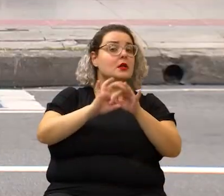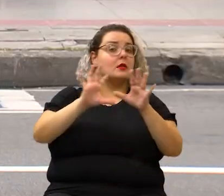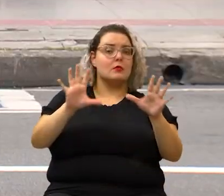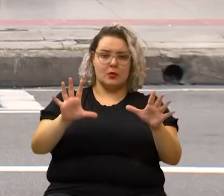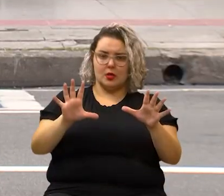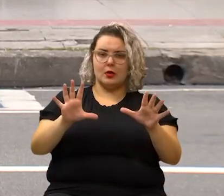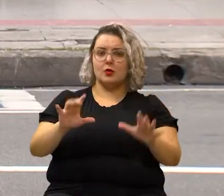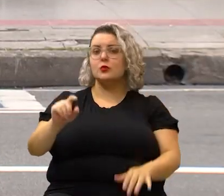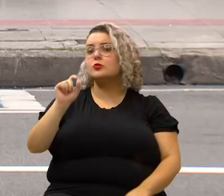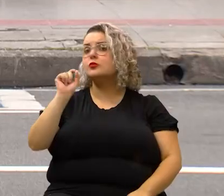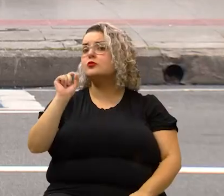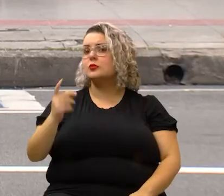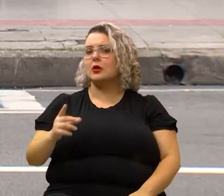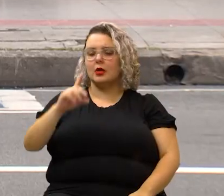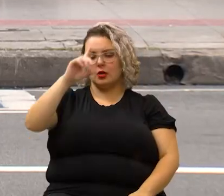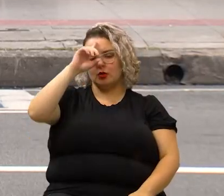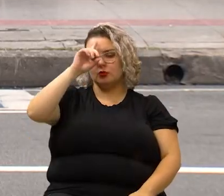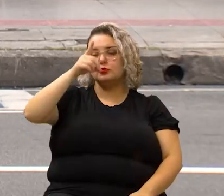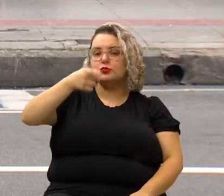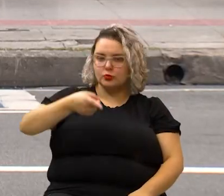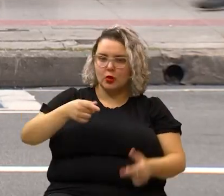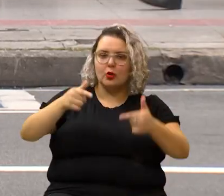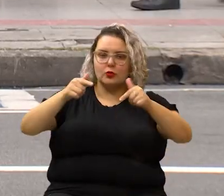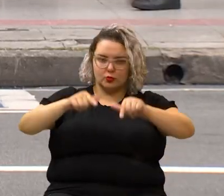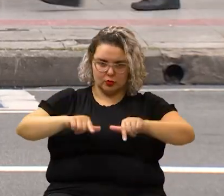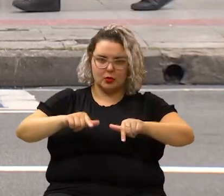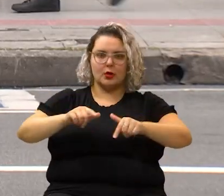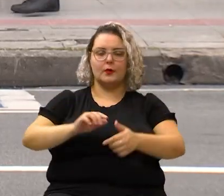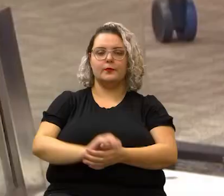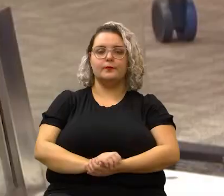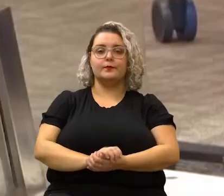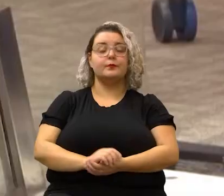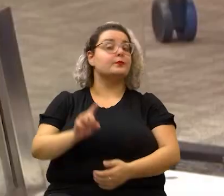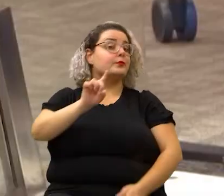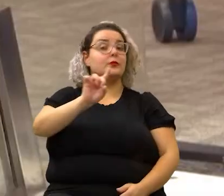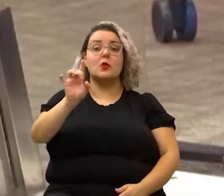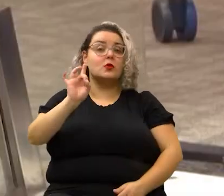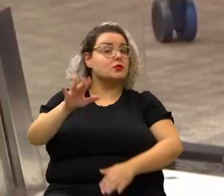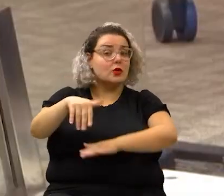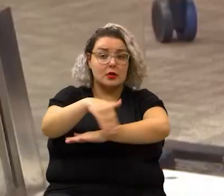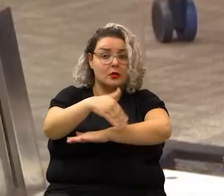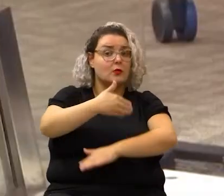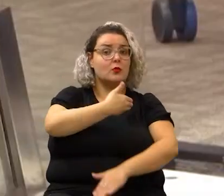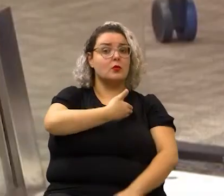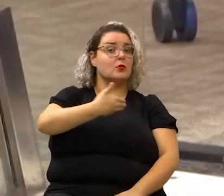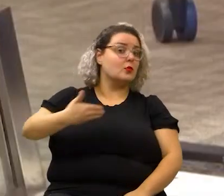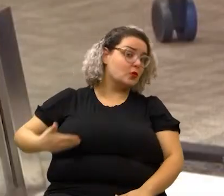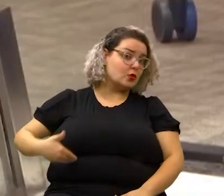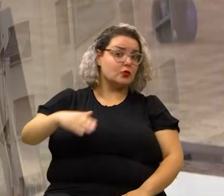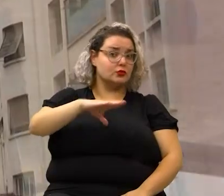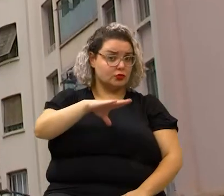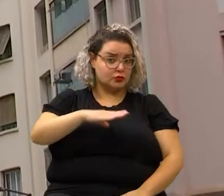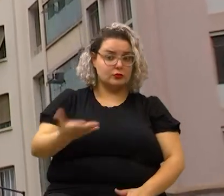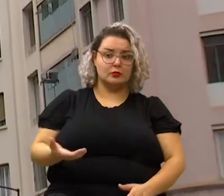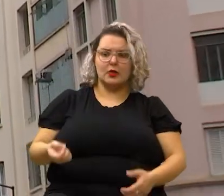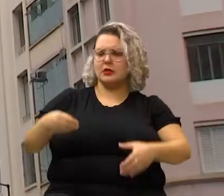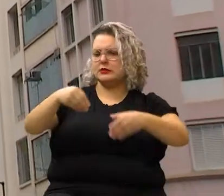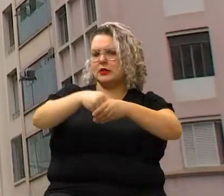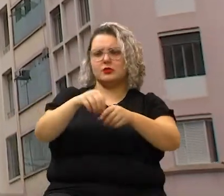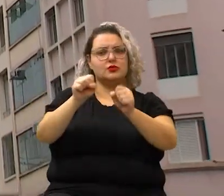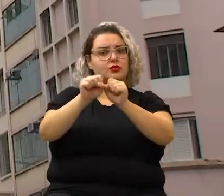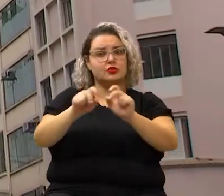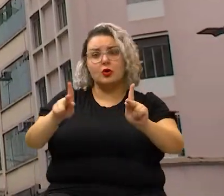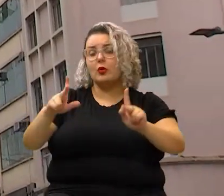disponibilizado será do dono do estabelecimento. Não só nas vias municipais, mas dentro também de